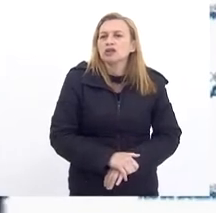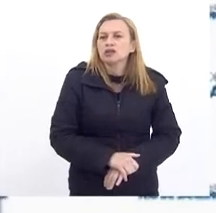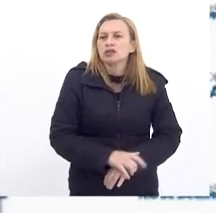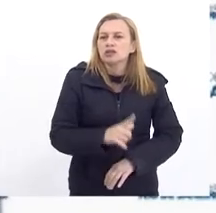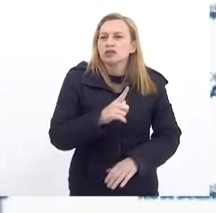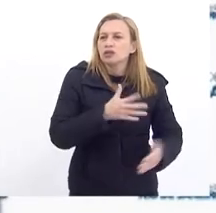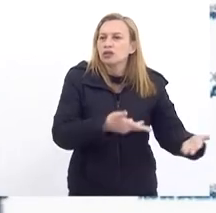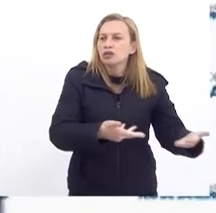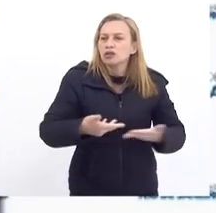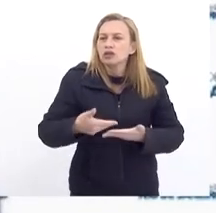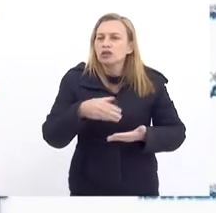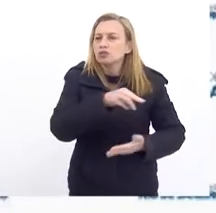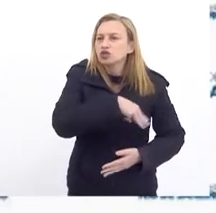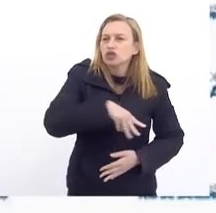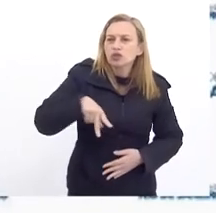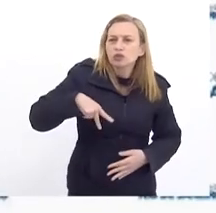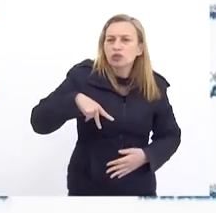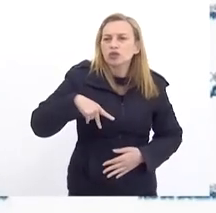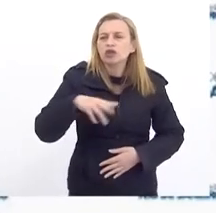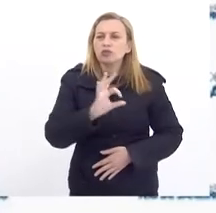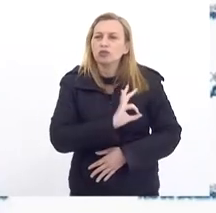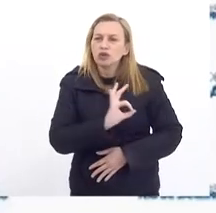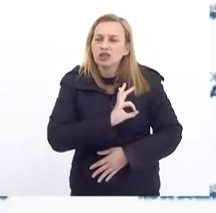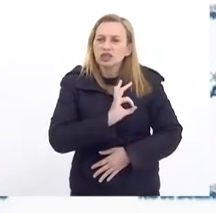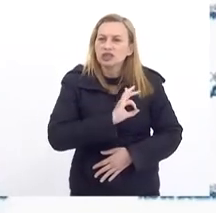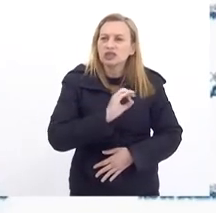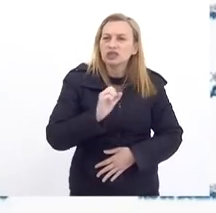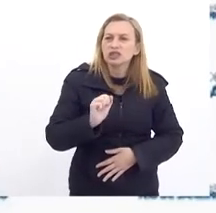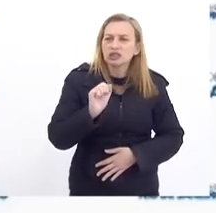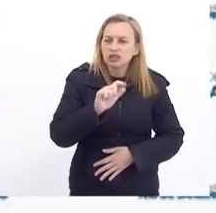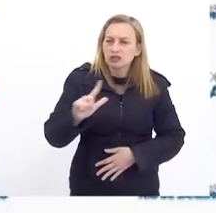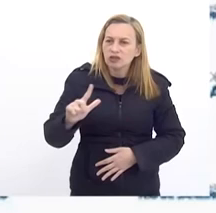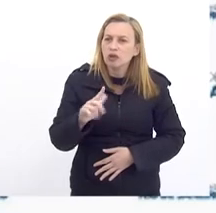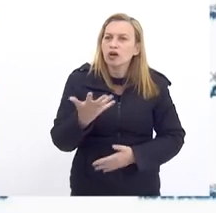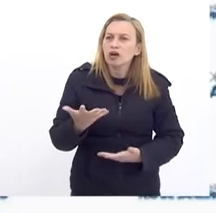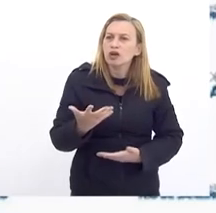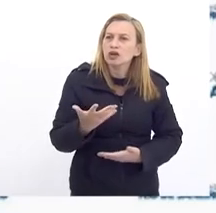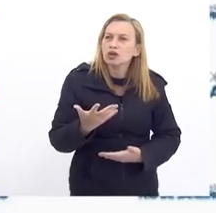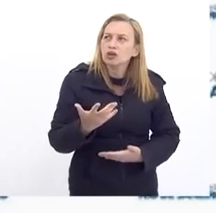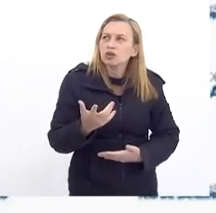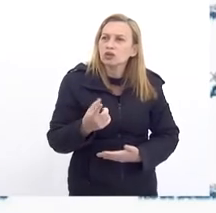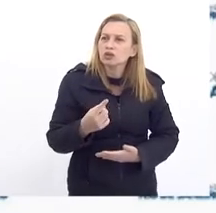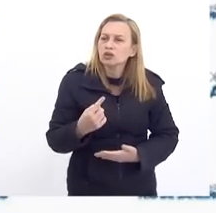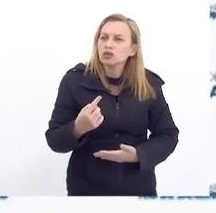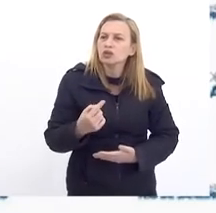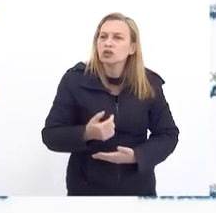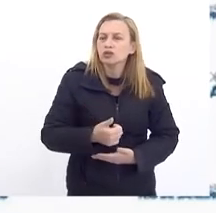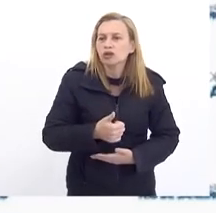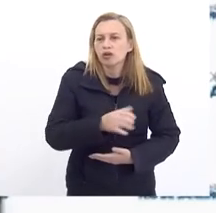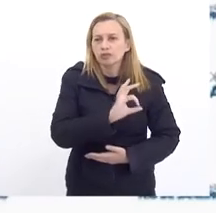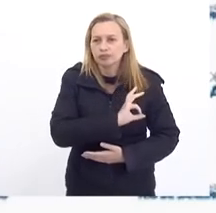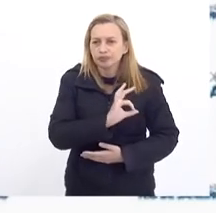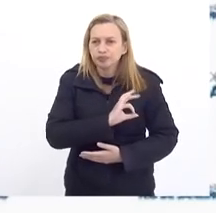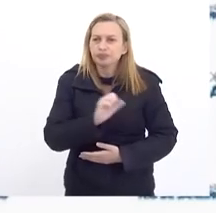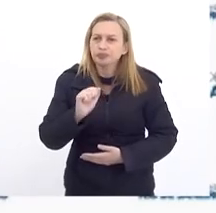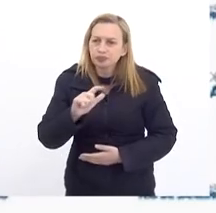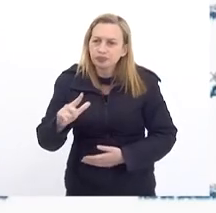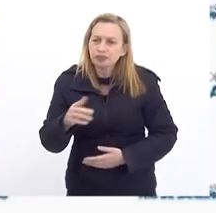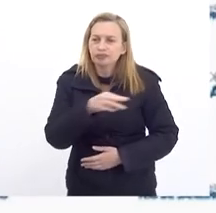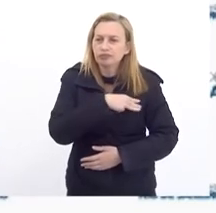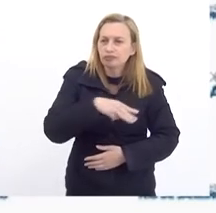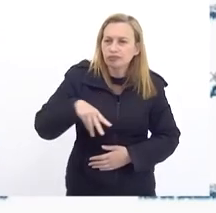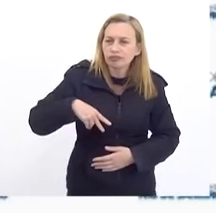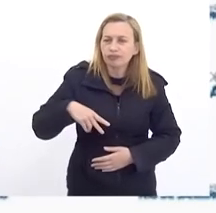Convidados O Ministério Público E a Polícia Civil Nós fomos tornando A Polícia Civil E o Ministério